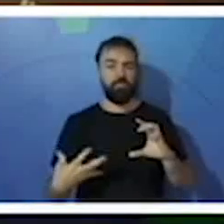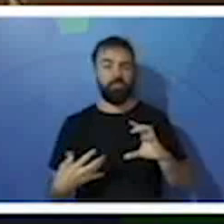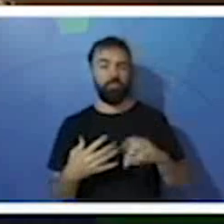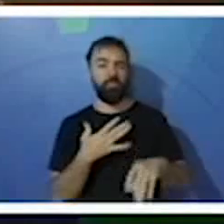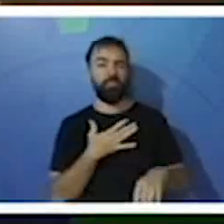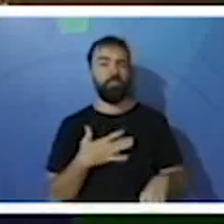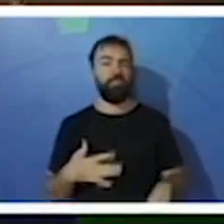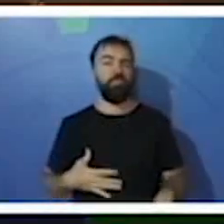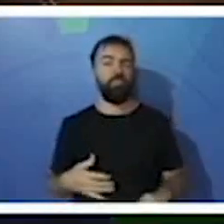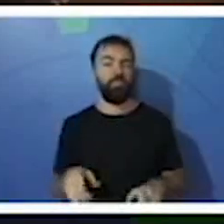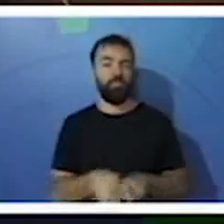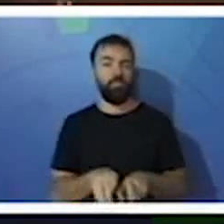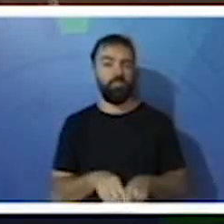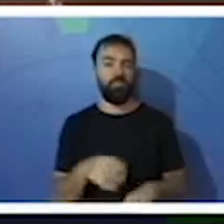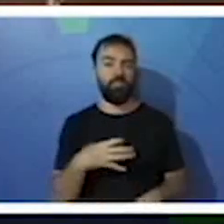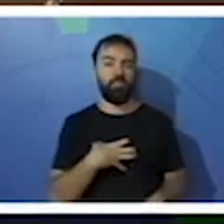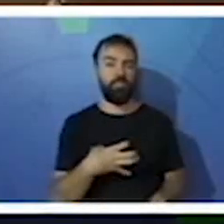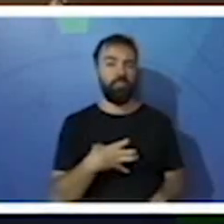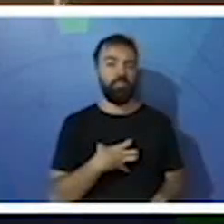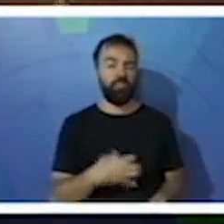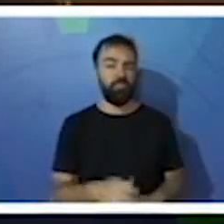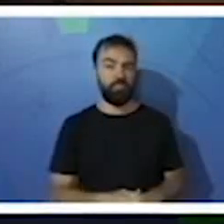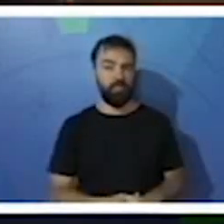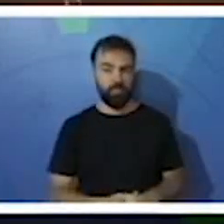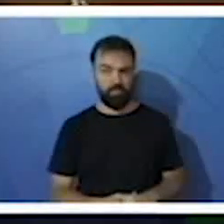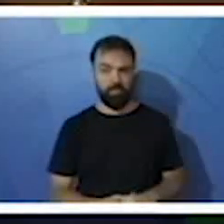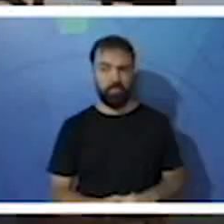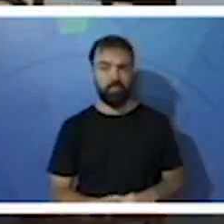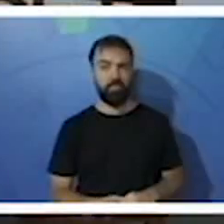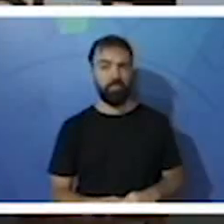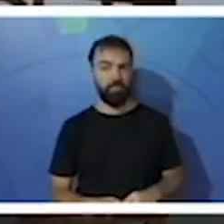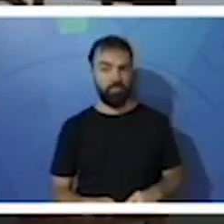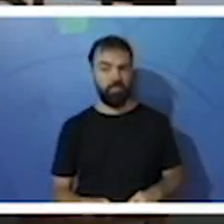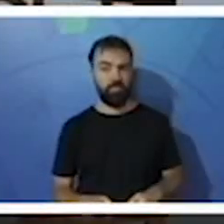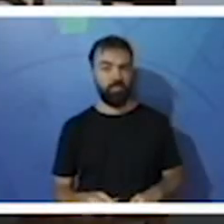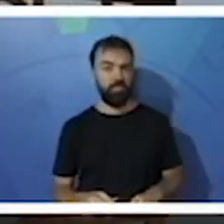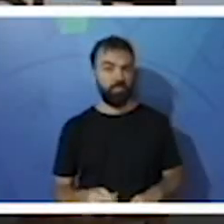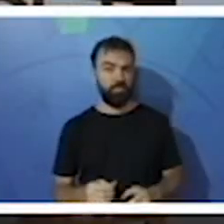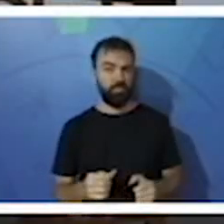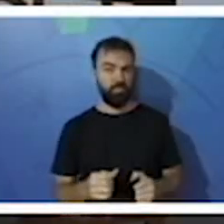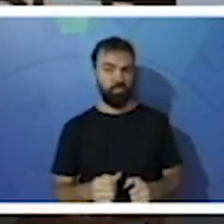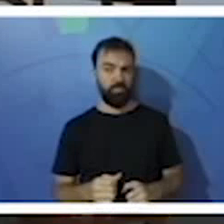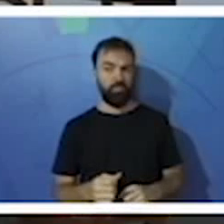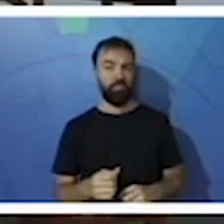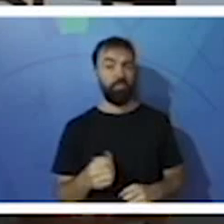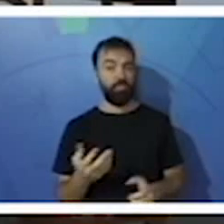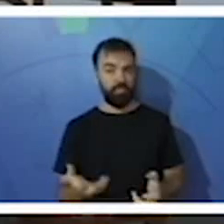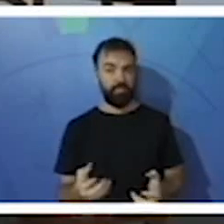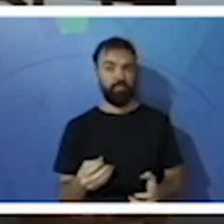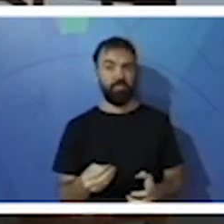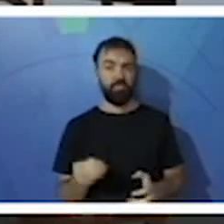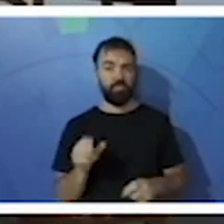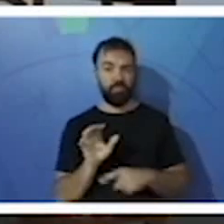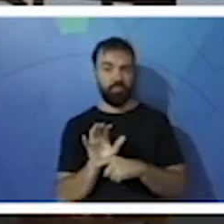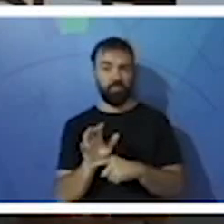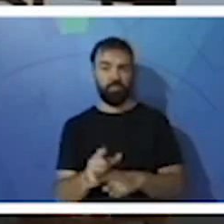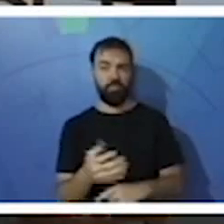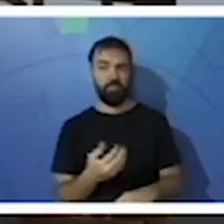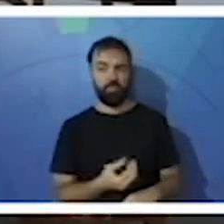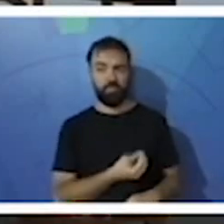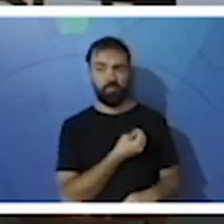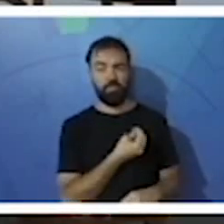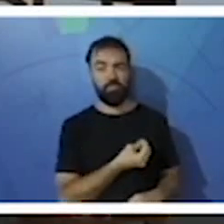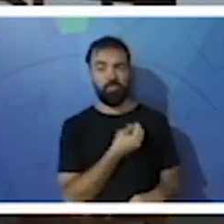corpo e no seu comportamento, que são próprias para ele sobreviver num ambiente natural. Então, é